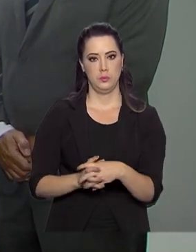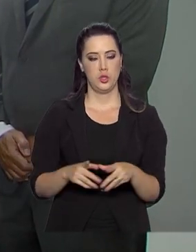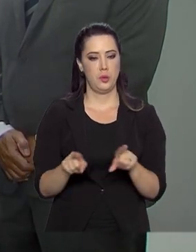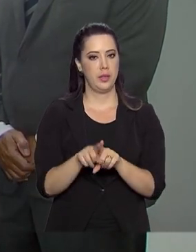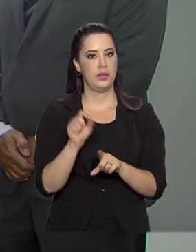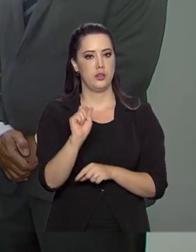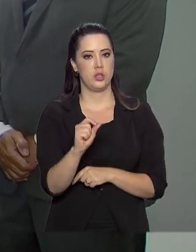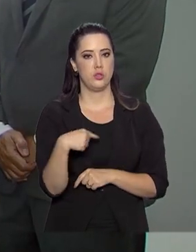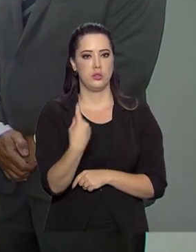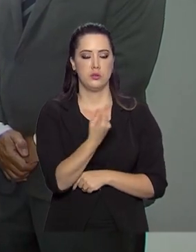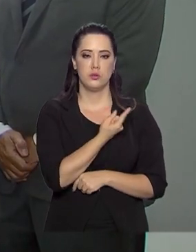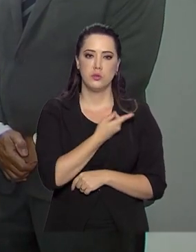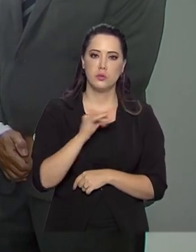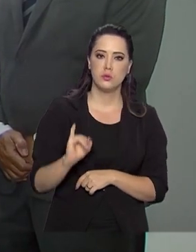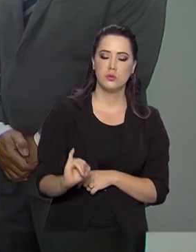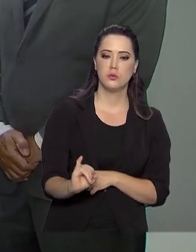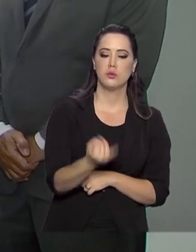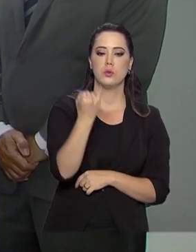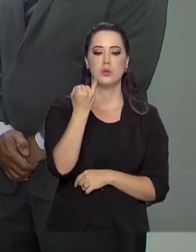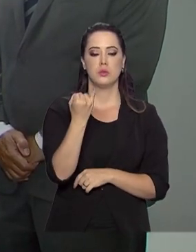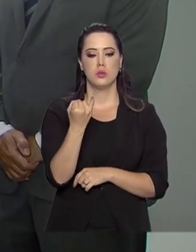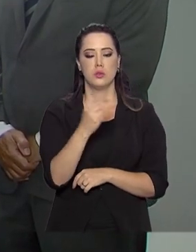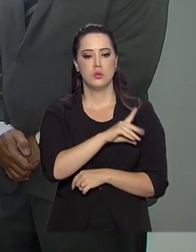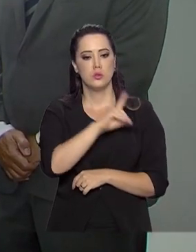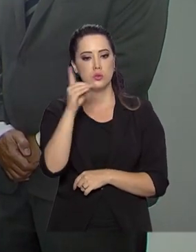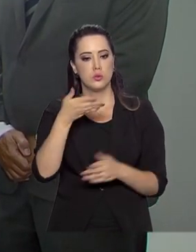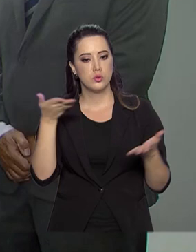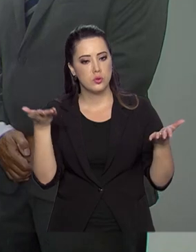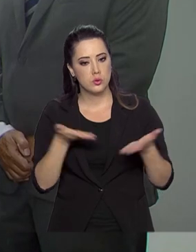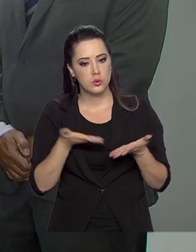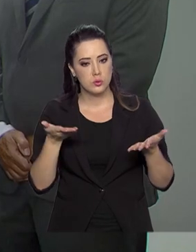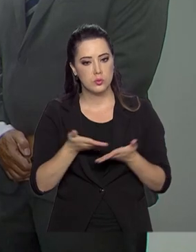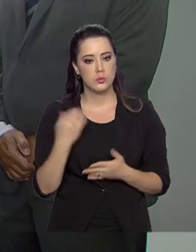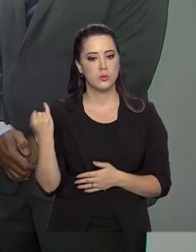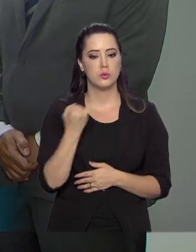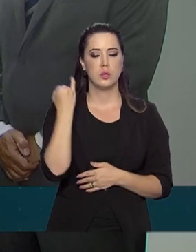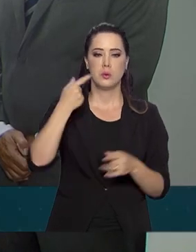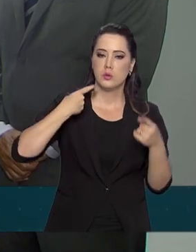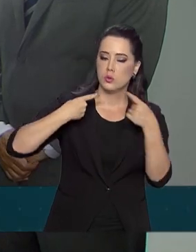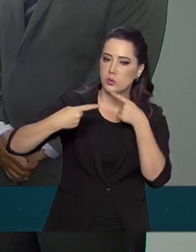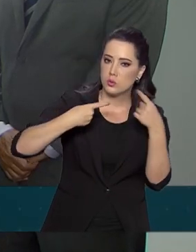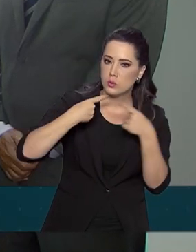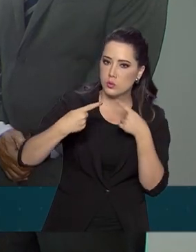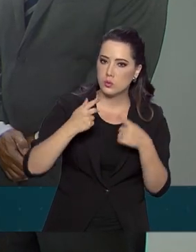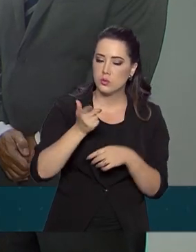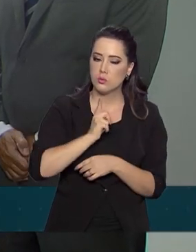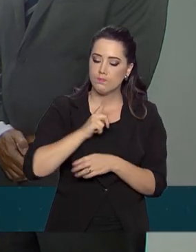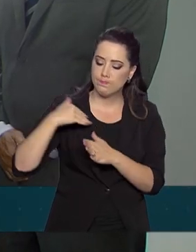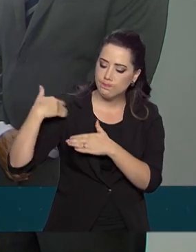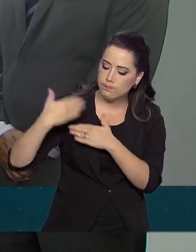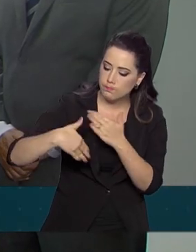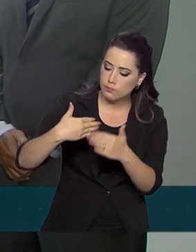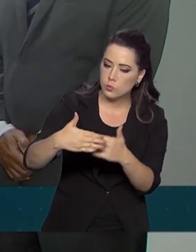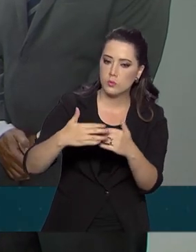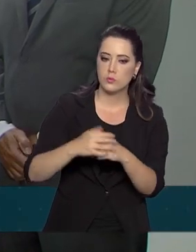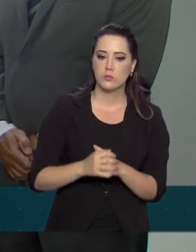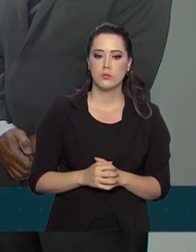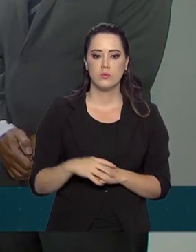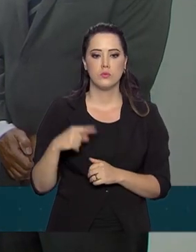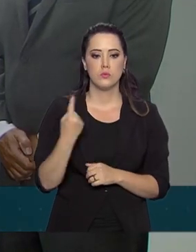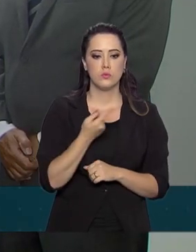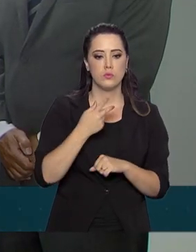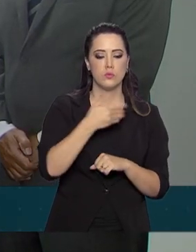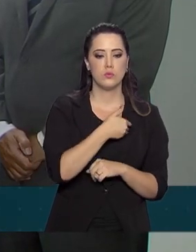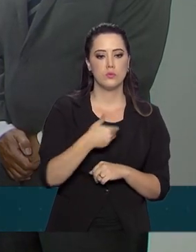oportunidade de observar ao longo do dia de hoje vai ser importante para as discussões que nós temos travado lá no nosso